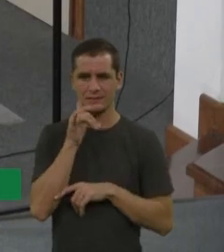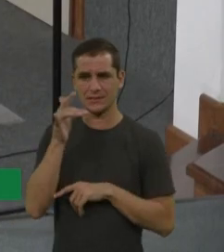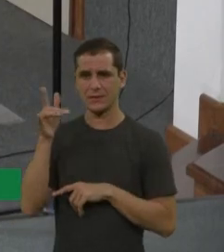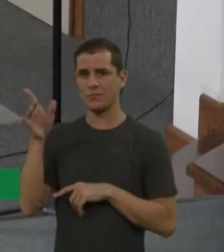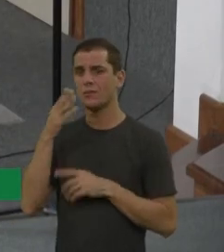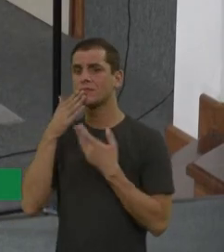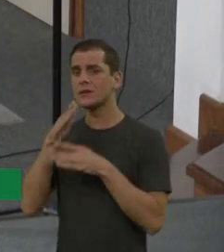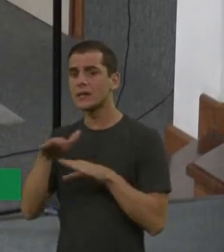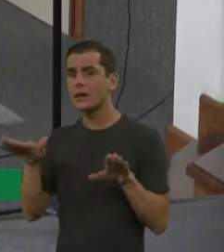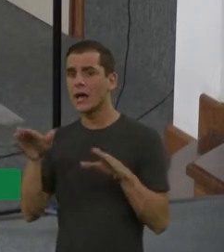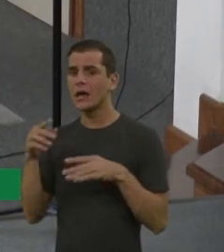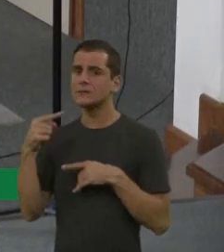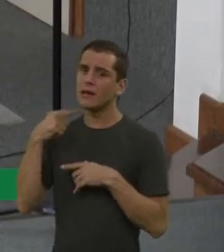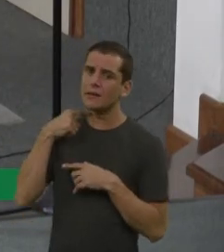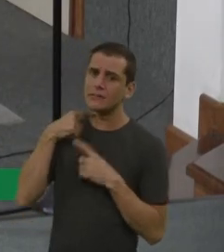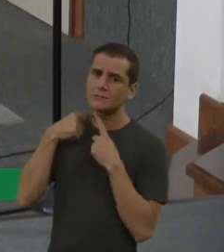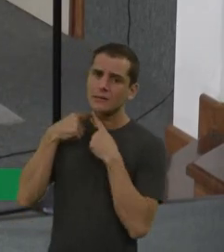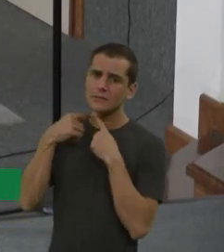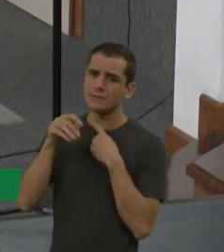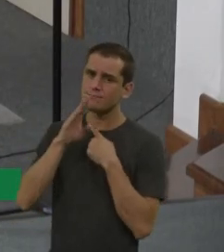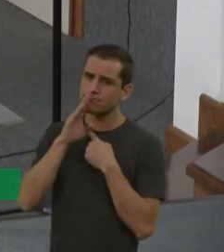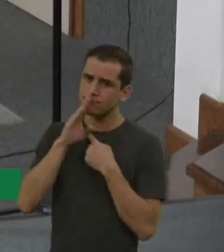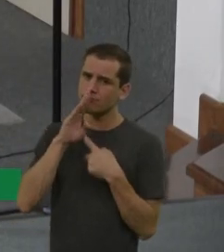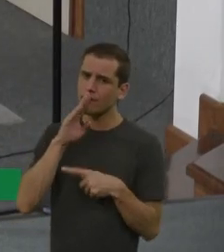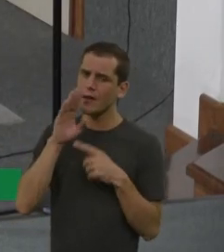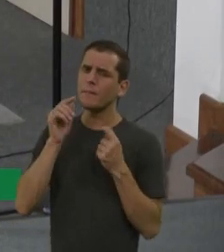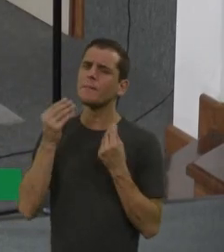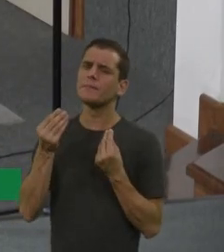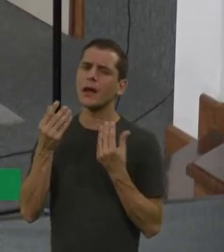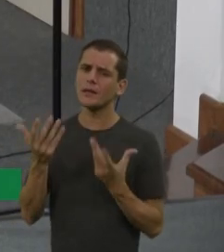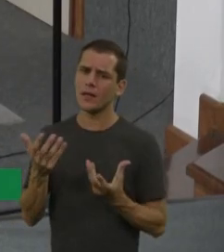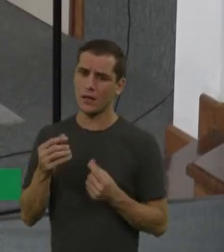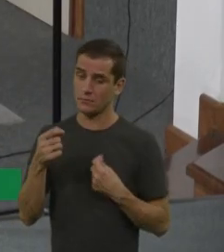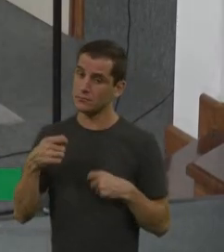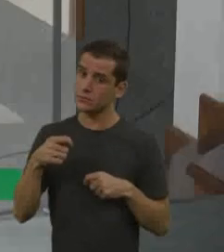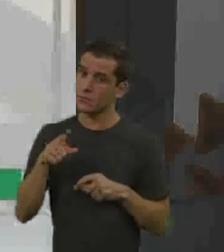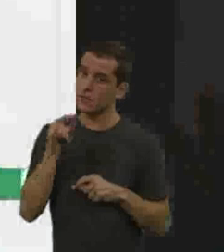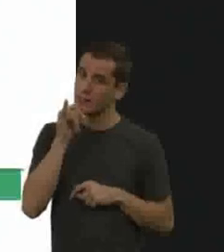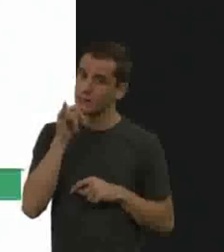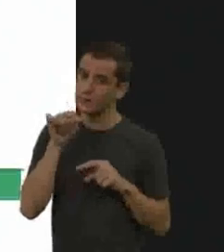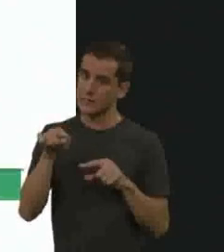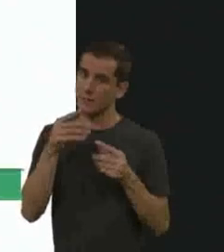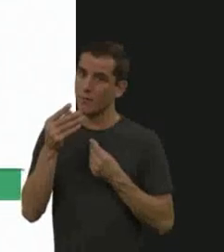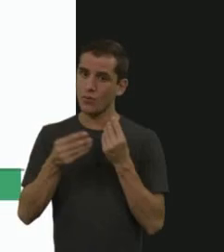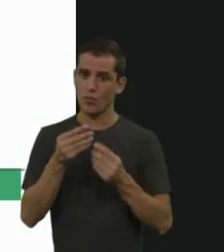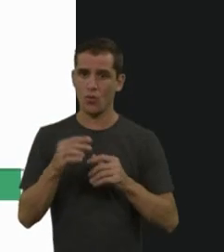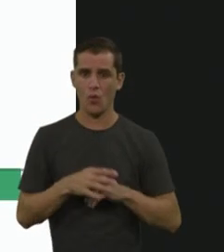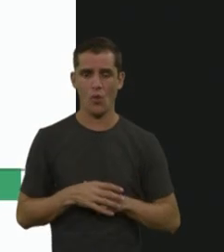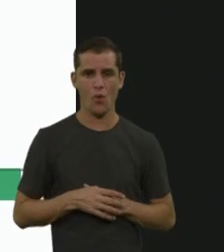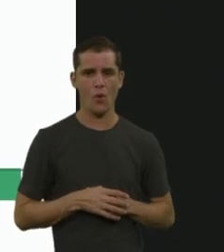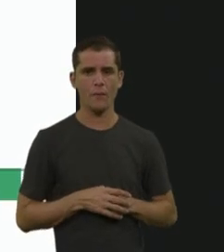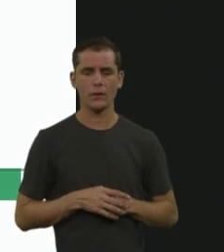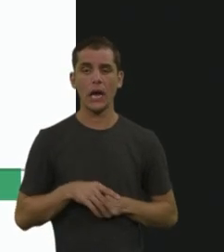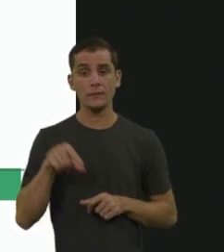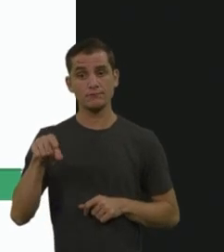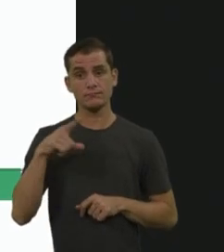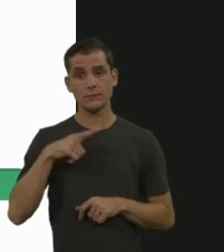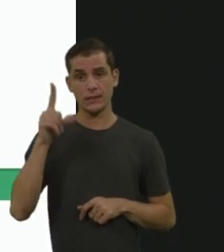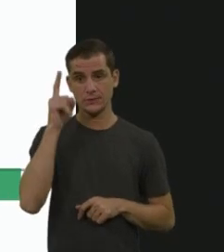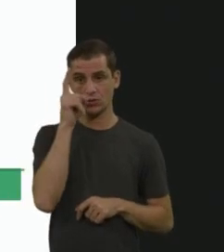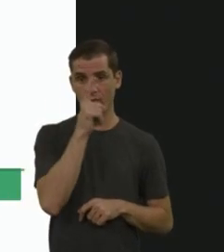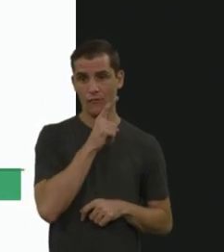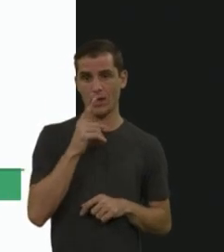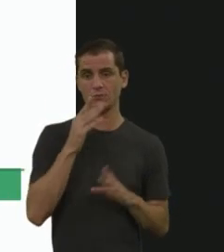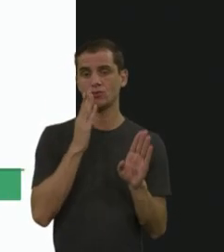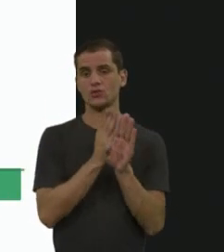quê? Tá? Então, são só exemplos, tá? E aí, aqui que a gente entra, né, na dificuldade diagnóstica, tá?